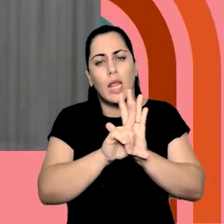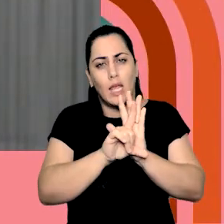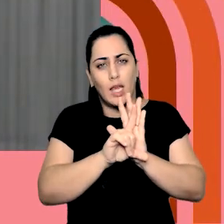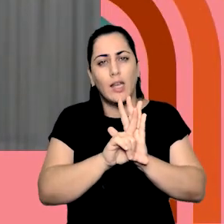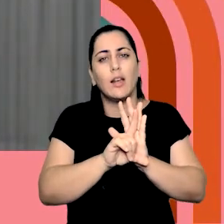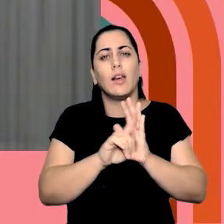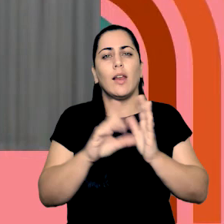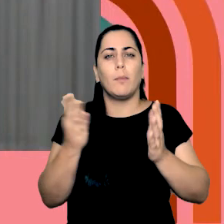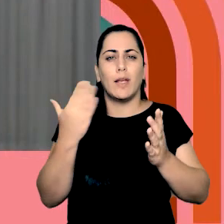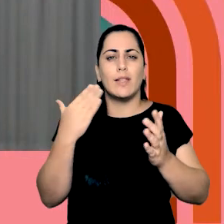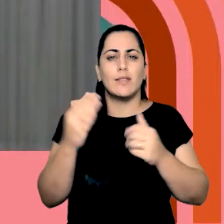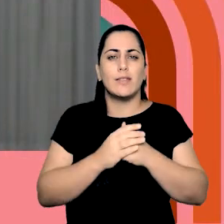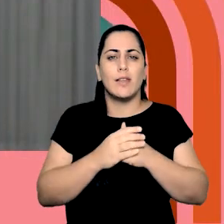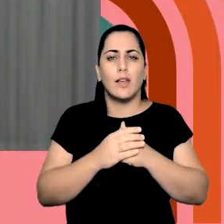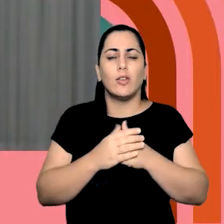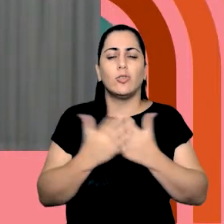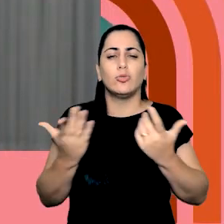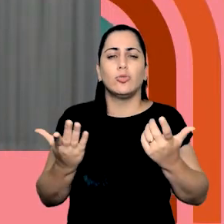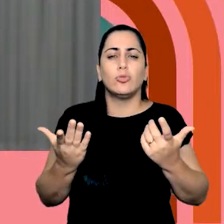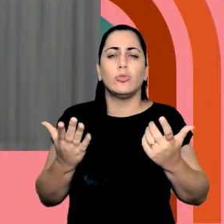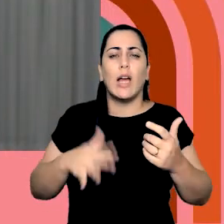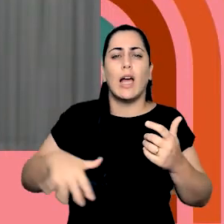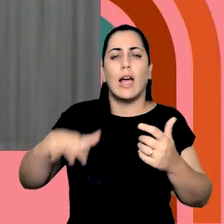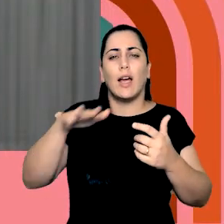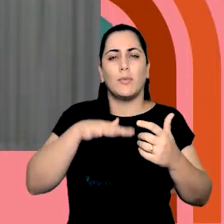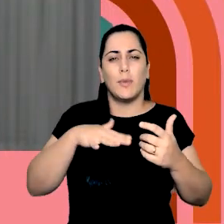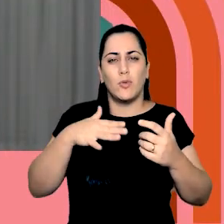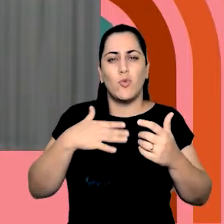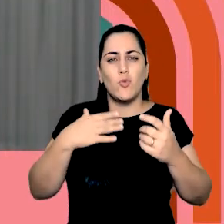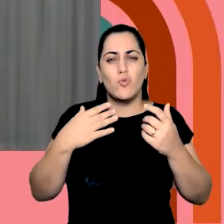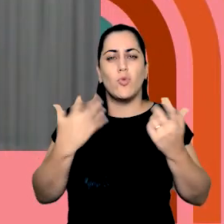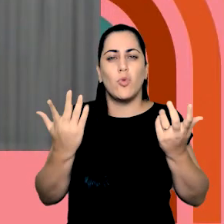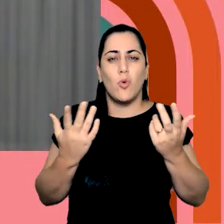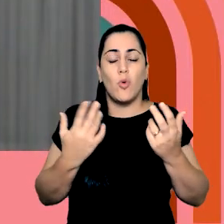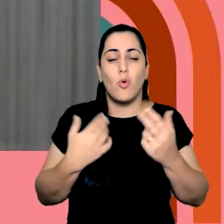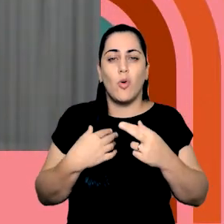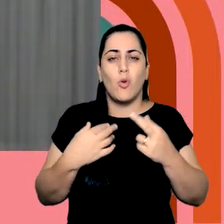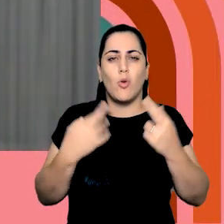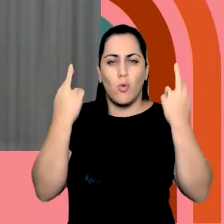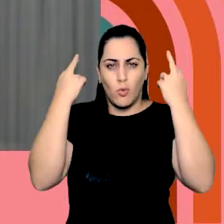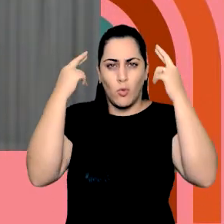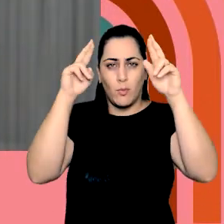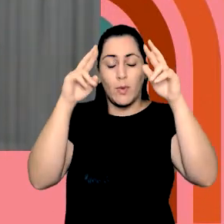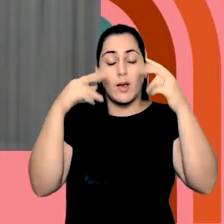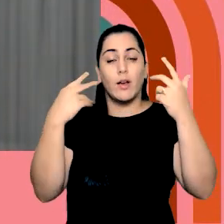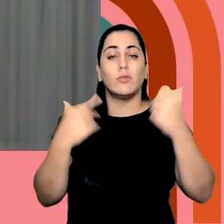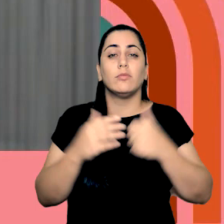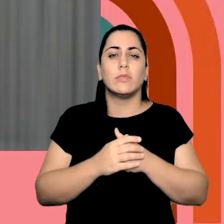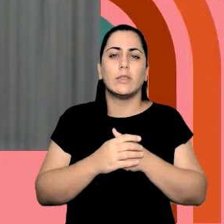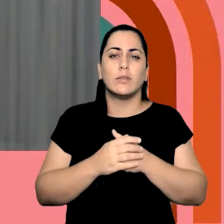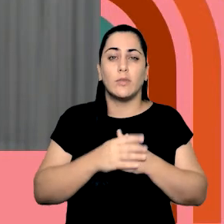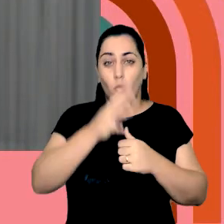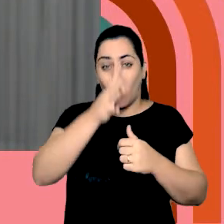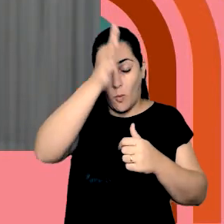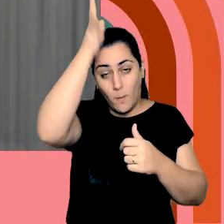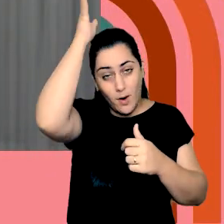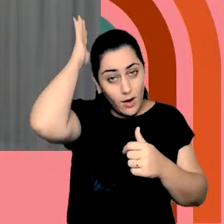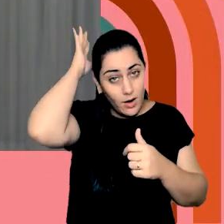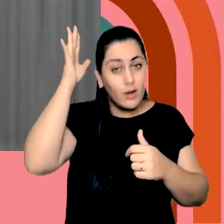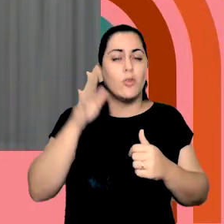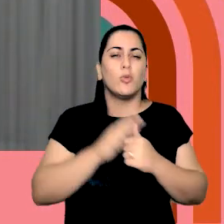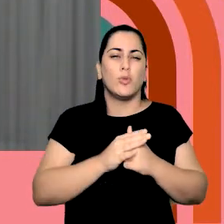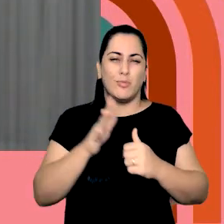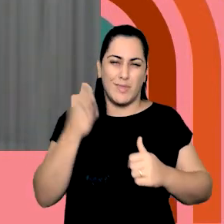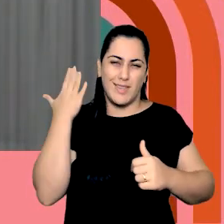ao Império Romano, a Justiniano, só homens produziam as leis. E isso é uma tradição que veio sendo seguida, se a gente